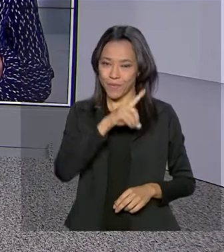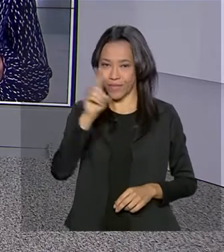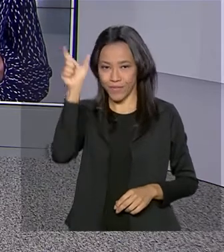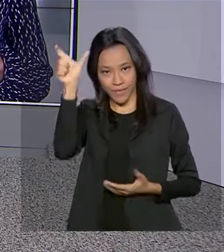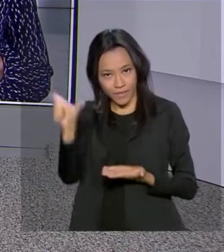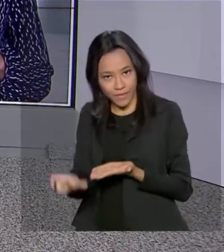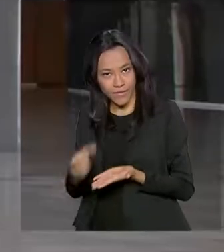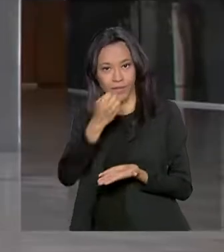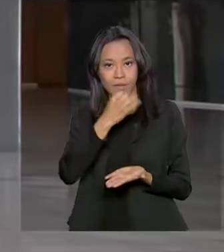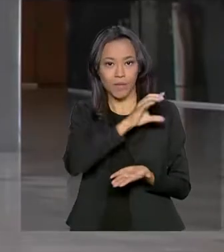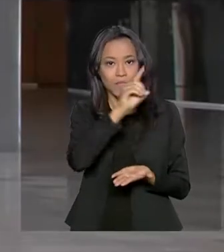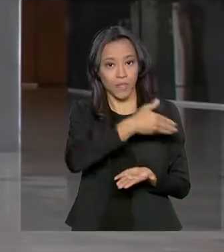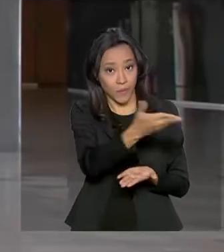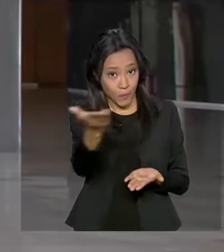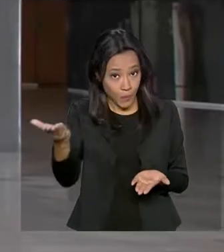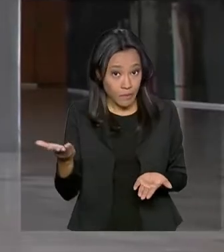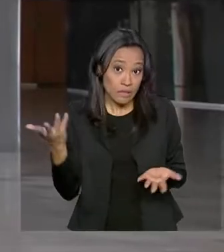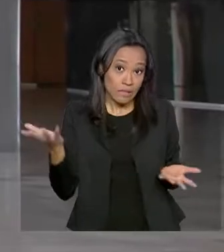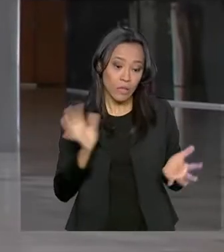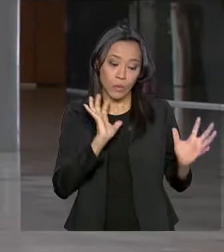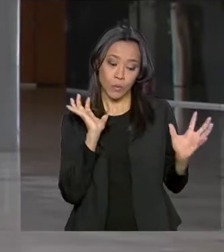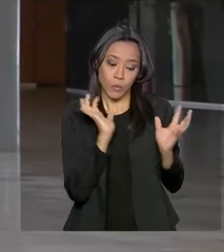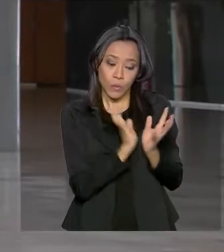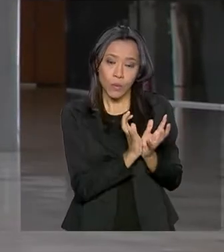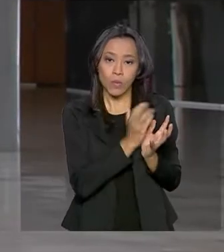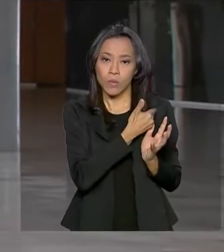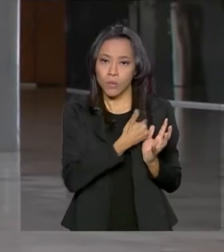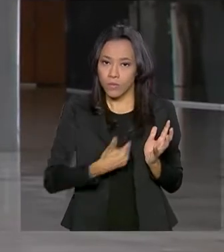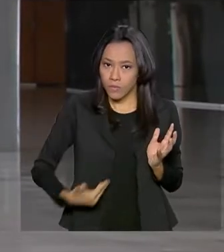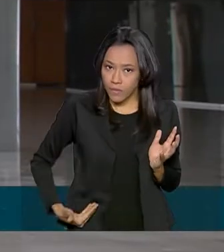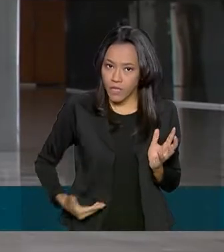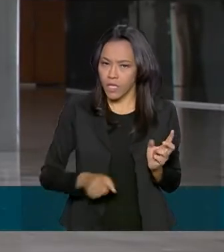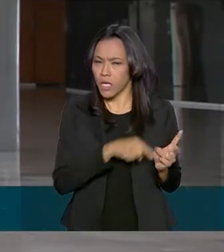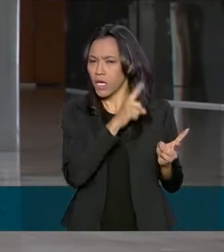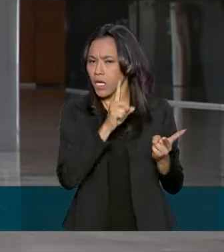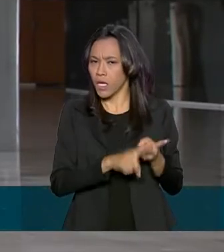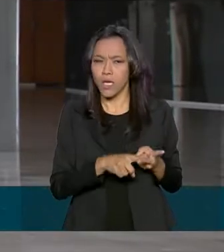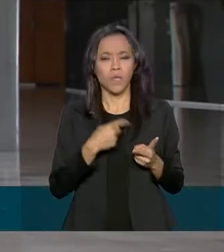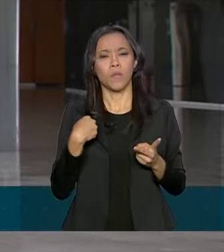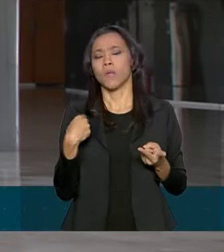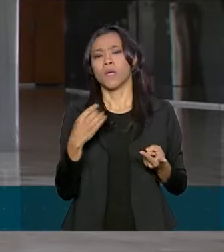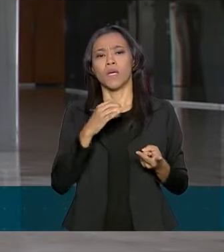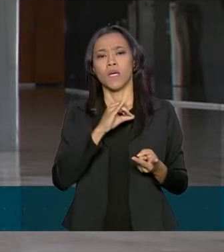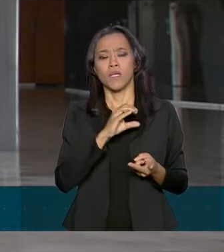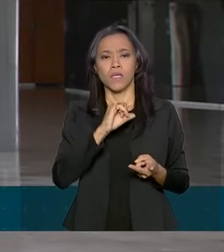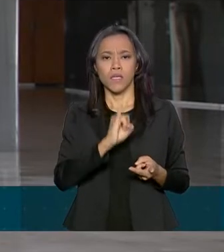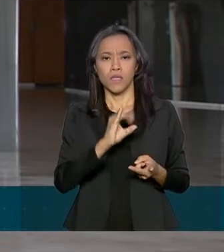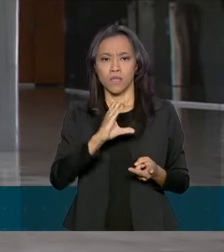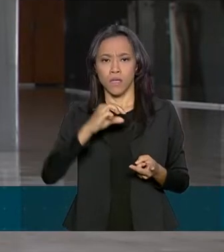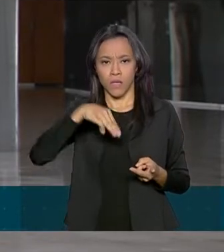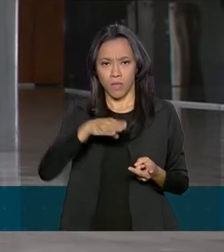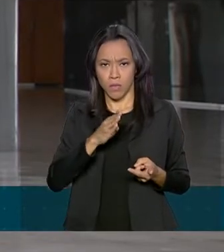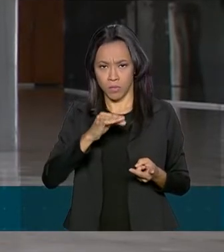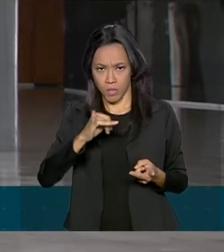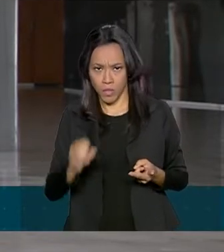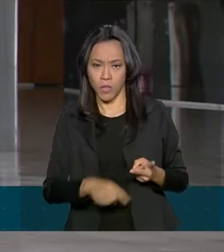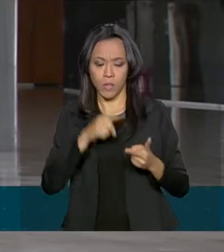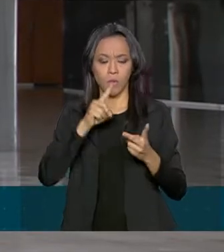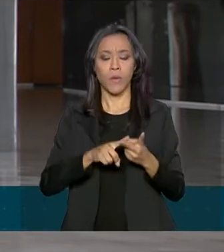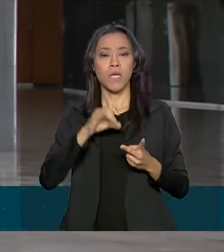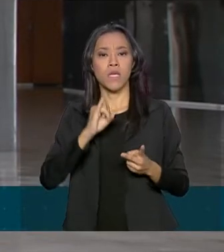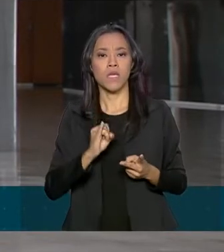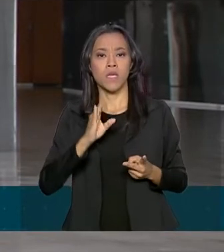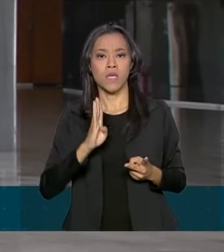todos. Olha, equipes do governo, de órgãos do governo, como Ibama e ICMBio, continuam vistoriando praias